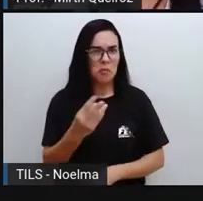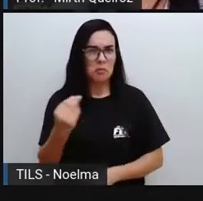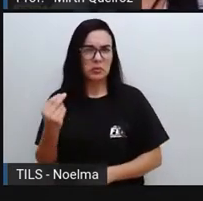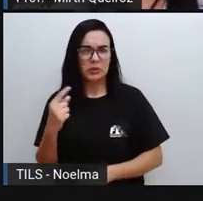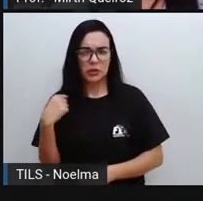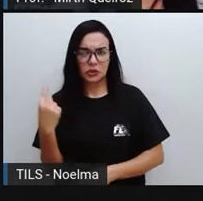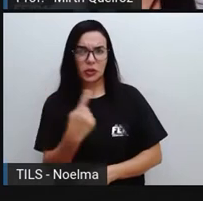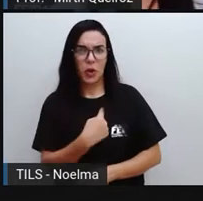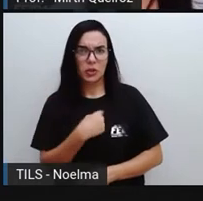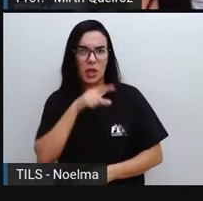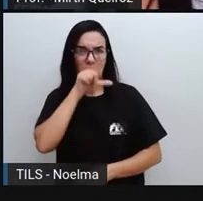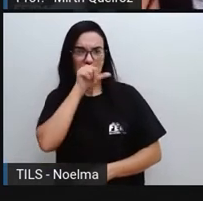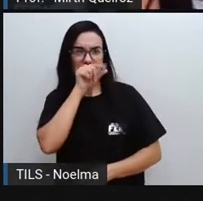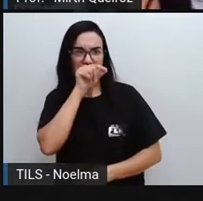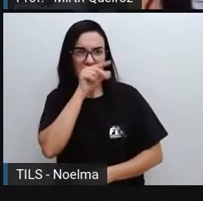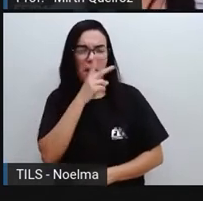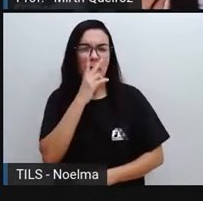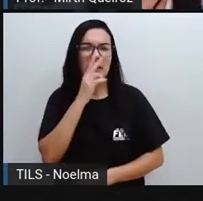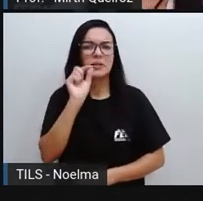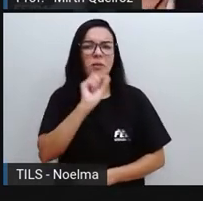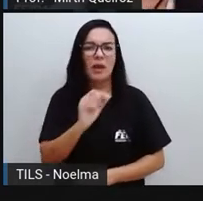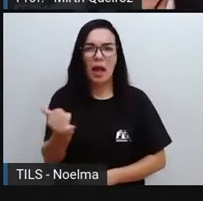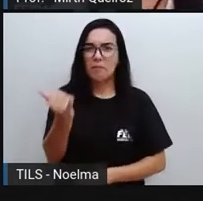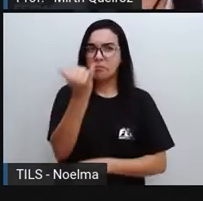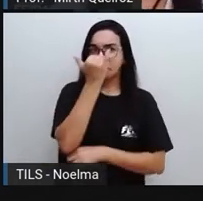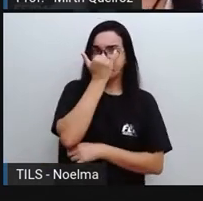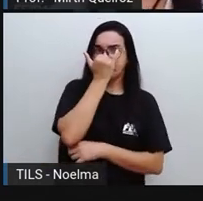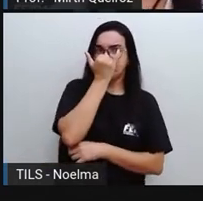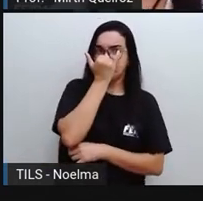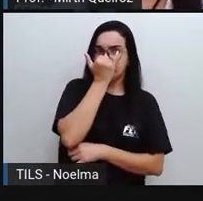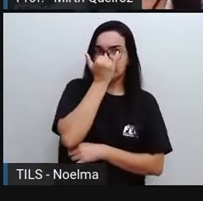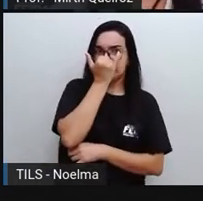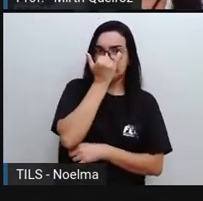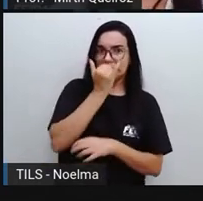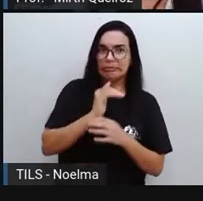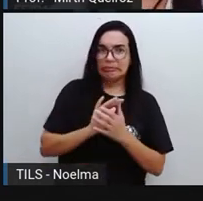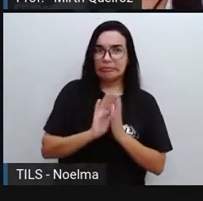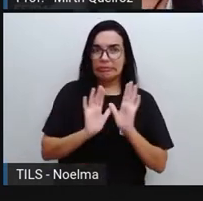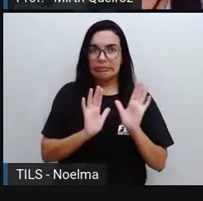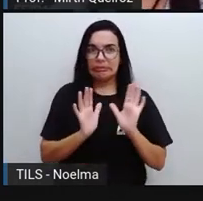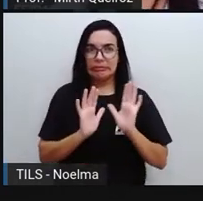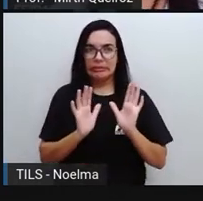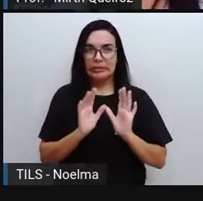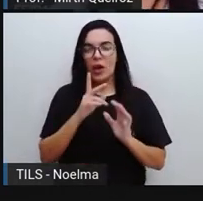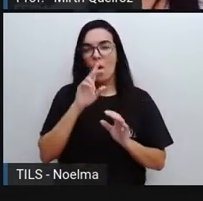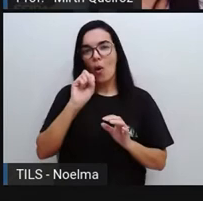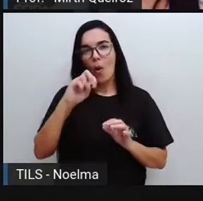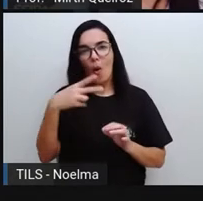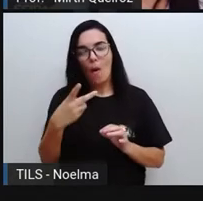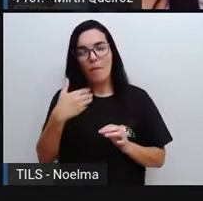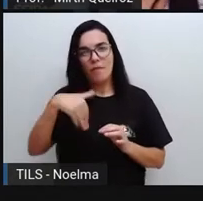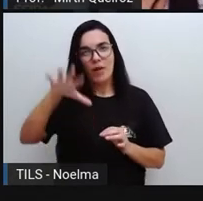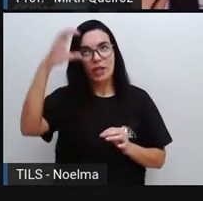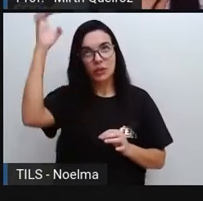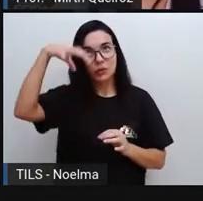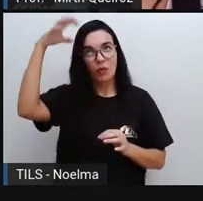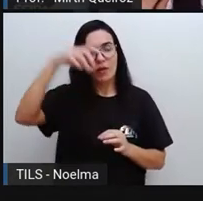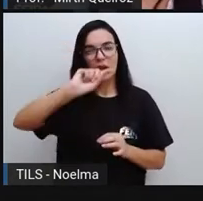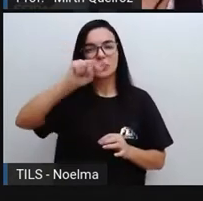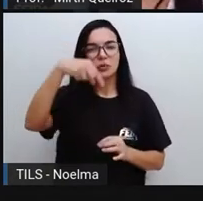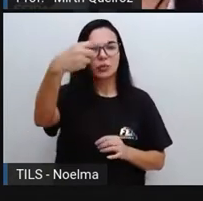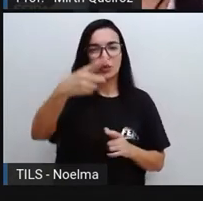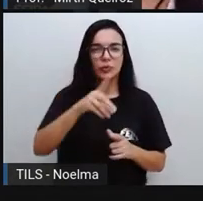sinalizam mal ao gouro ou, diz a tradição, que vai chover no dia seguinte. Mas